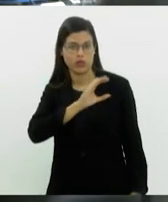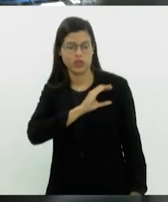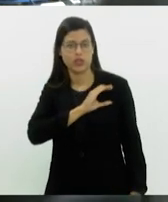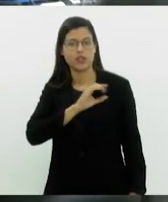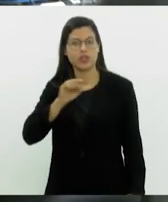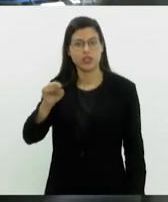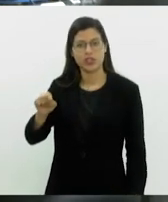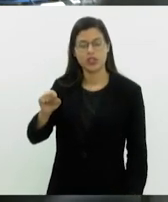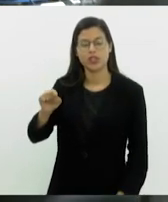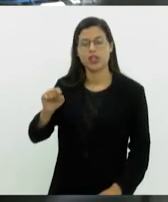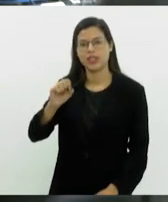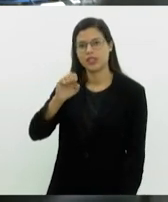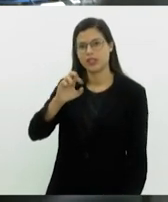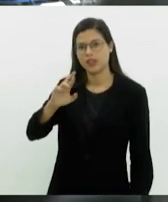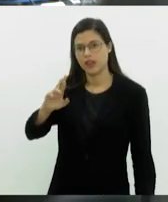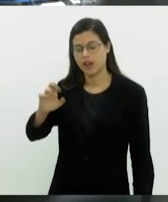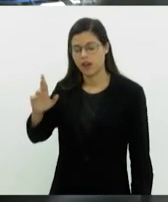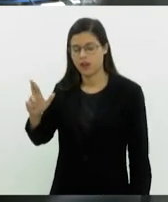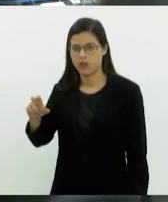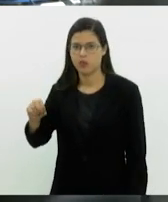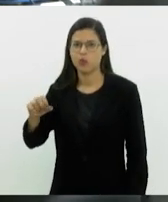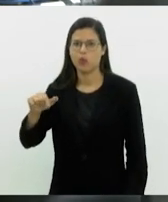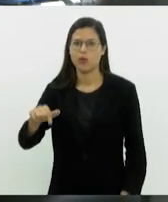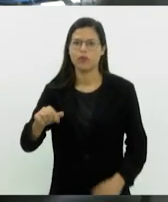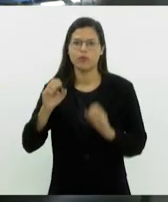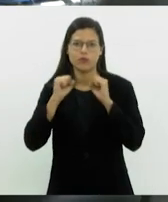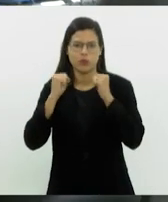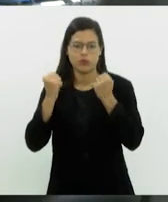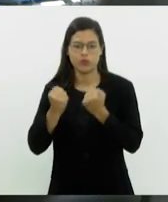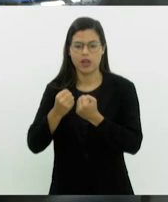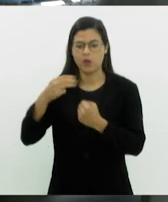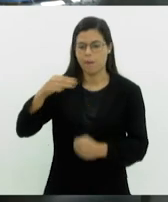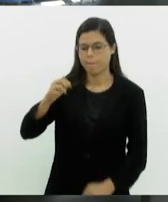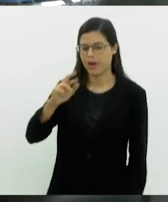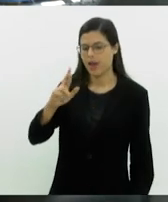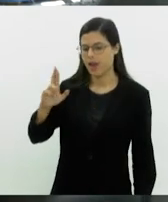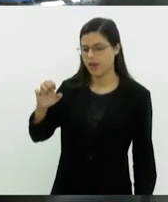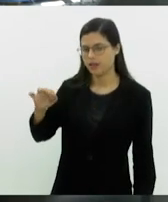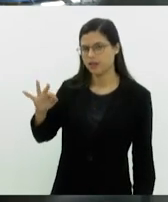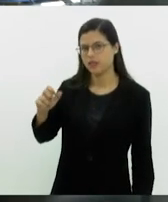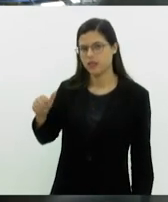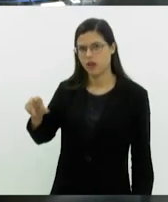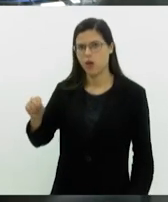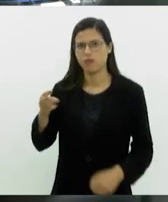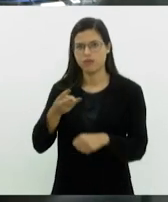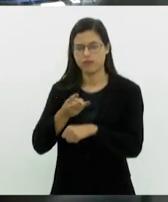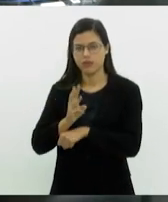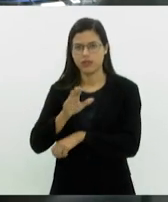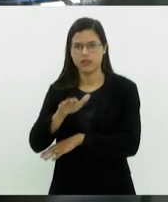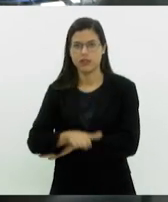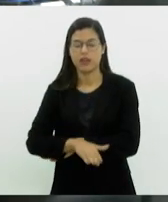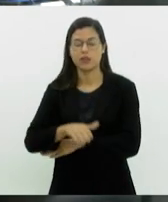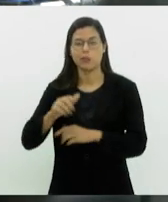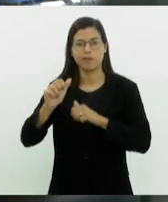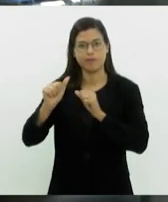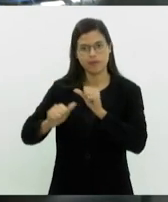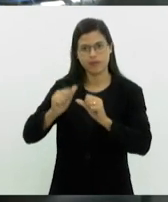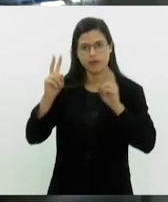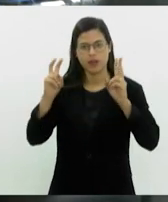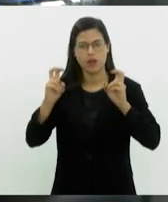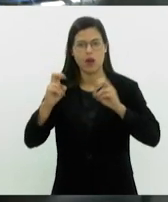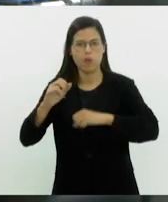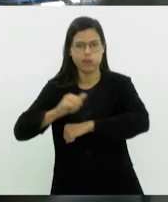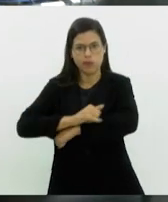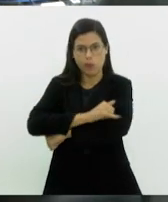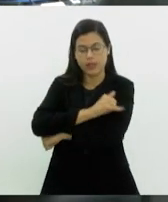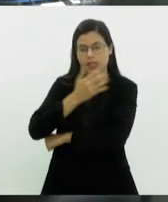direto do estádio Marrentão, ao vivo, às 3 da tarde. E mudando de assunto, a obesidade infantil é considerada um dos maiores